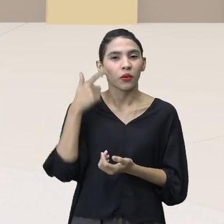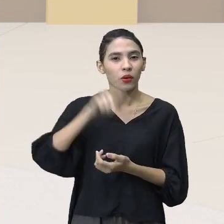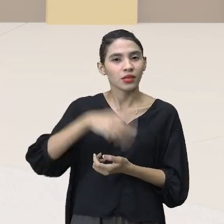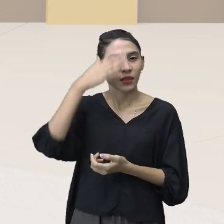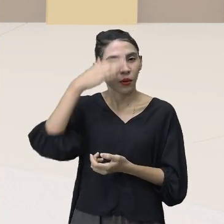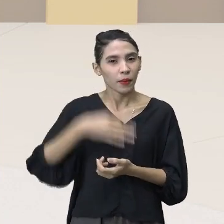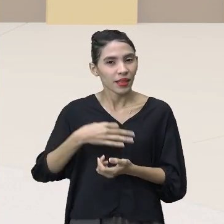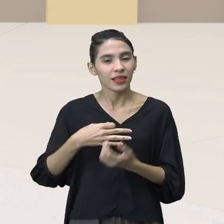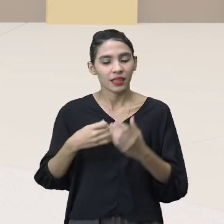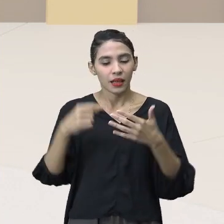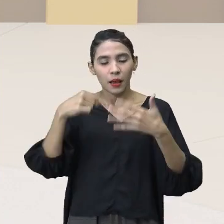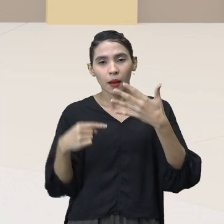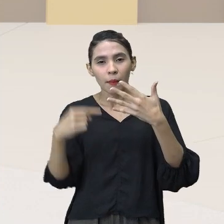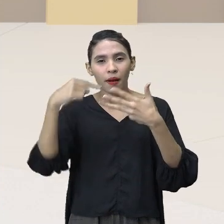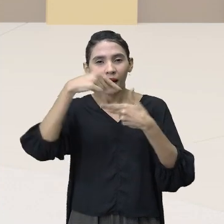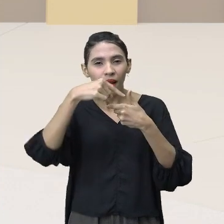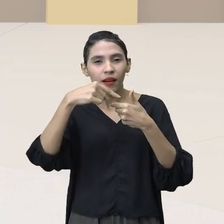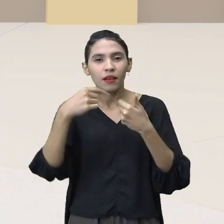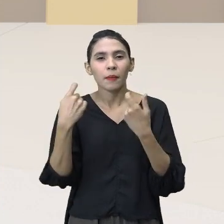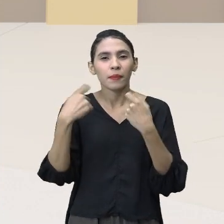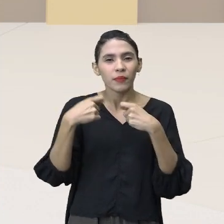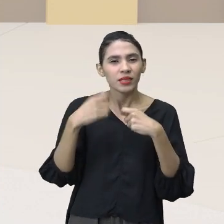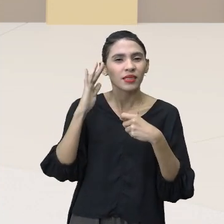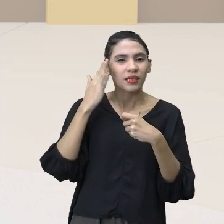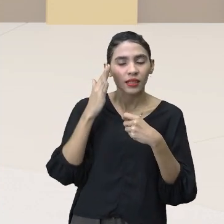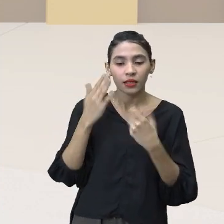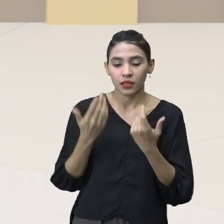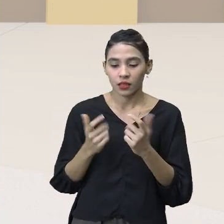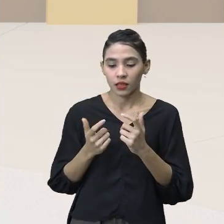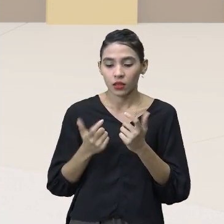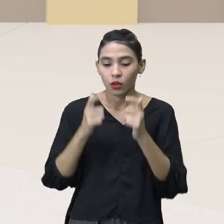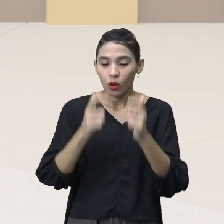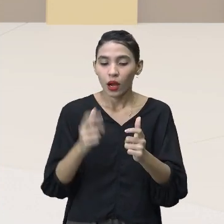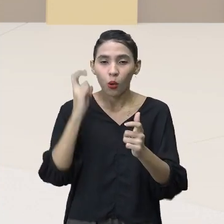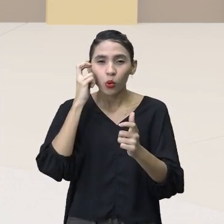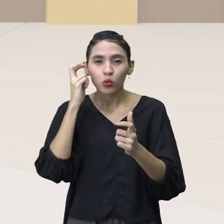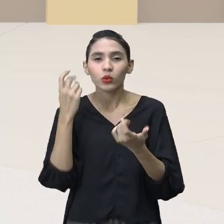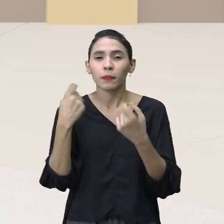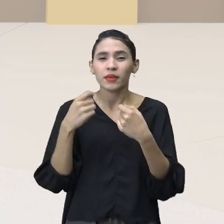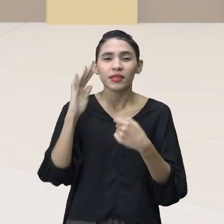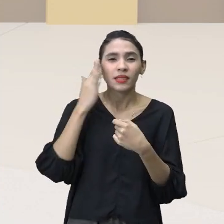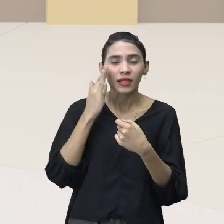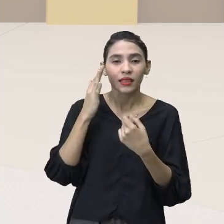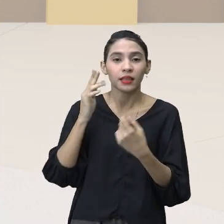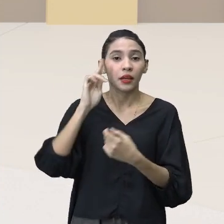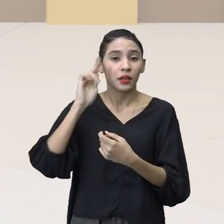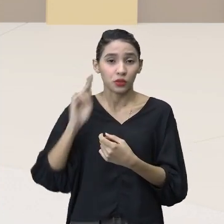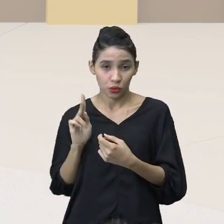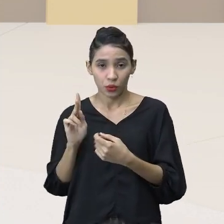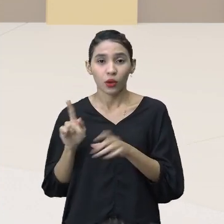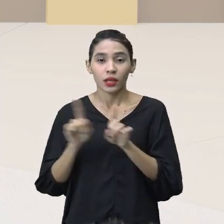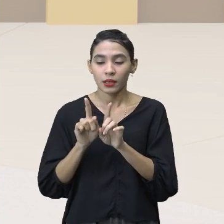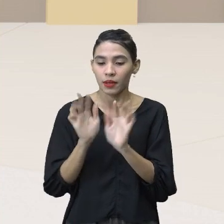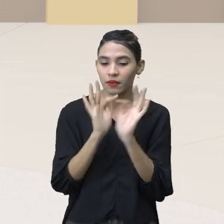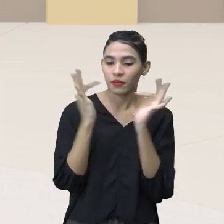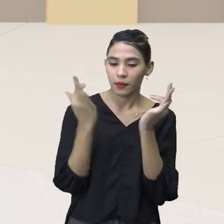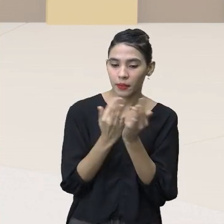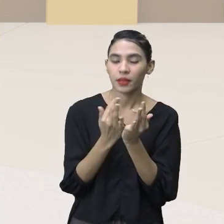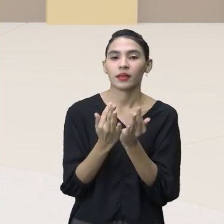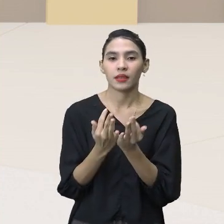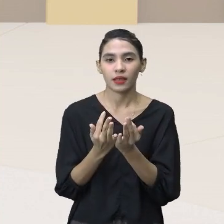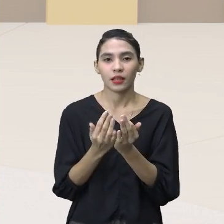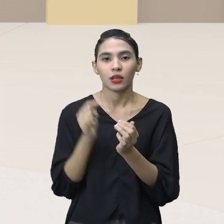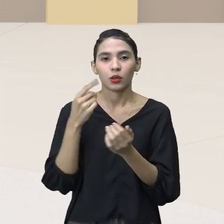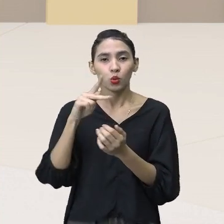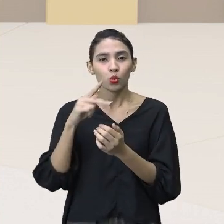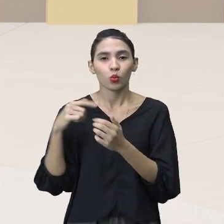esses elementos, é entender a cultura do seu local, é entender a história da sua família, né, da